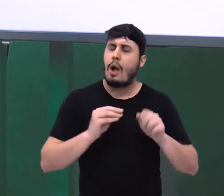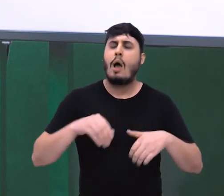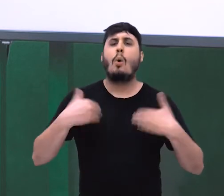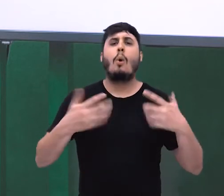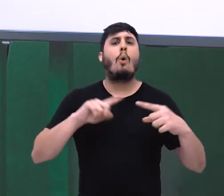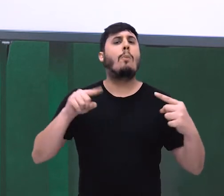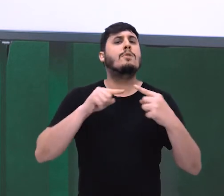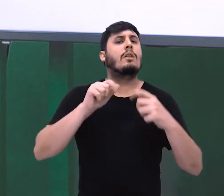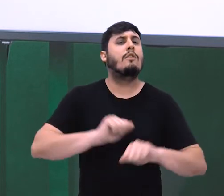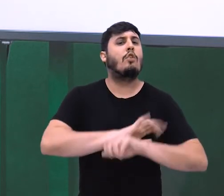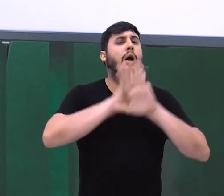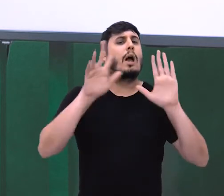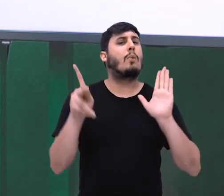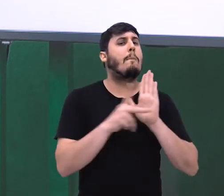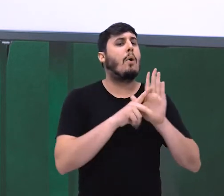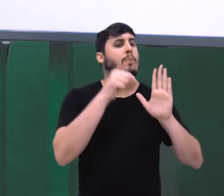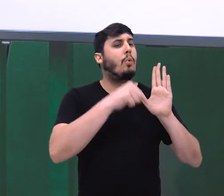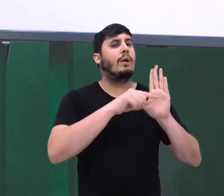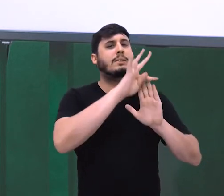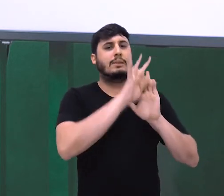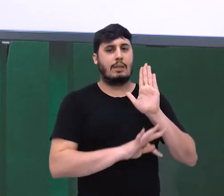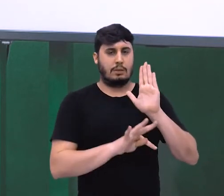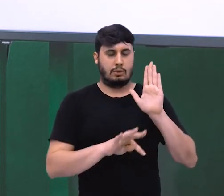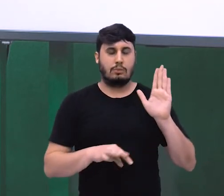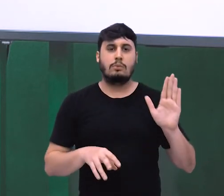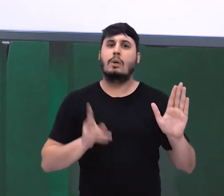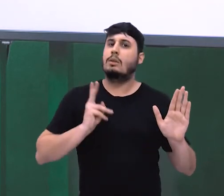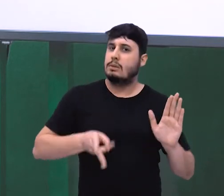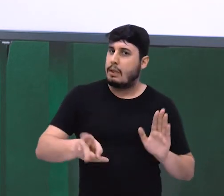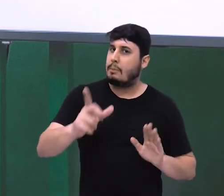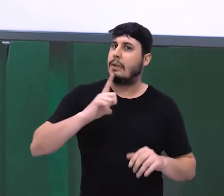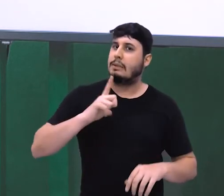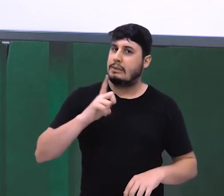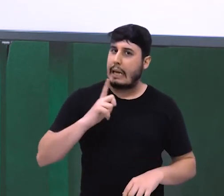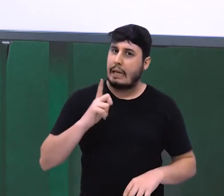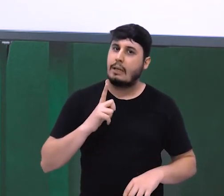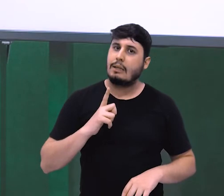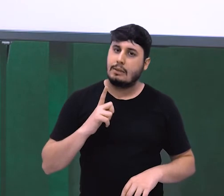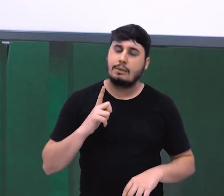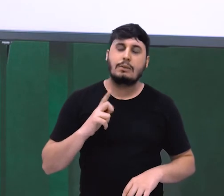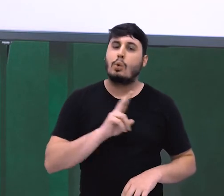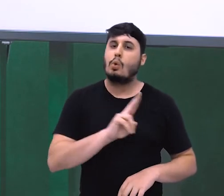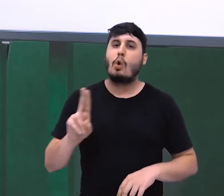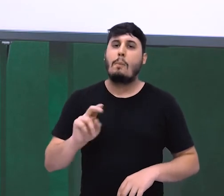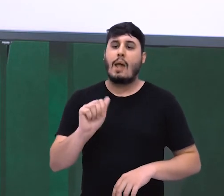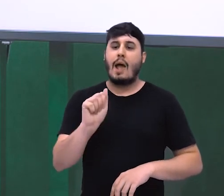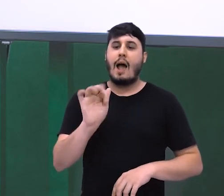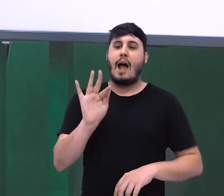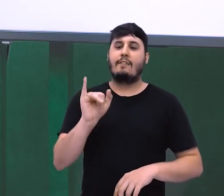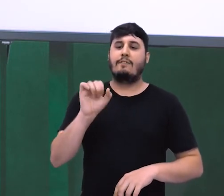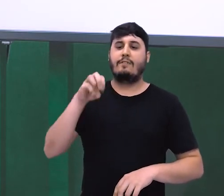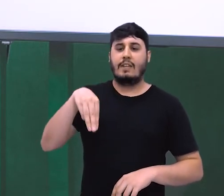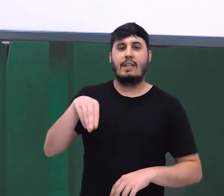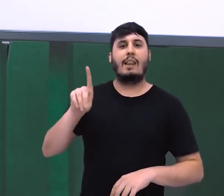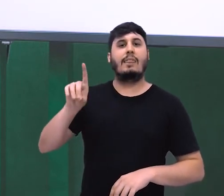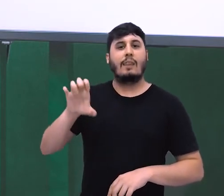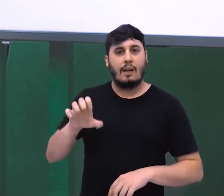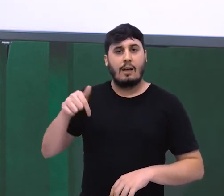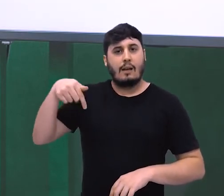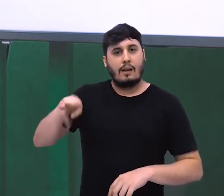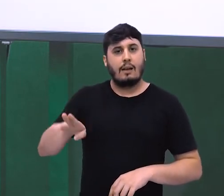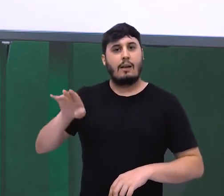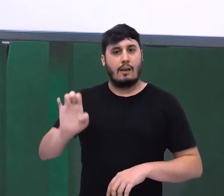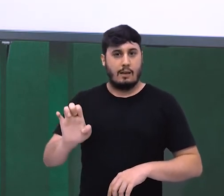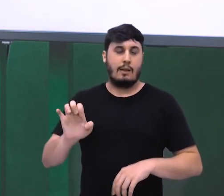iniciamos essa finalidade, geralmente, com a locução conjuntiva a fim de que o governo